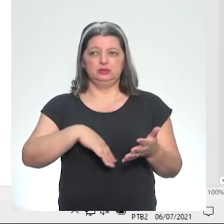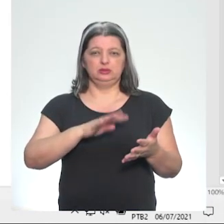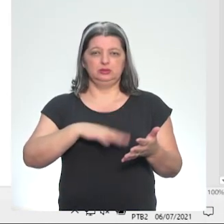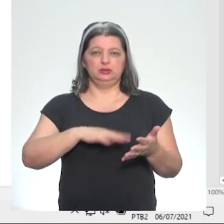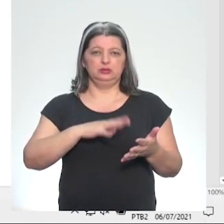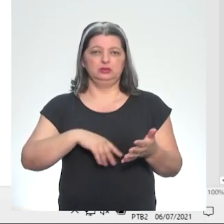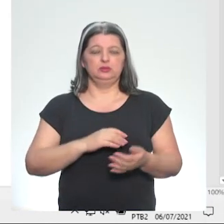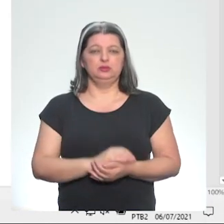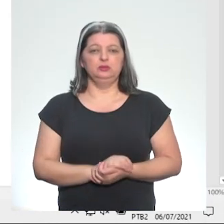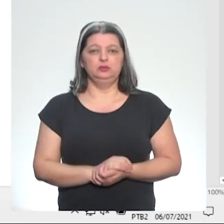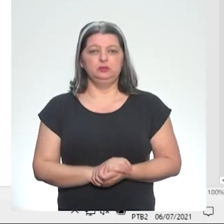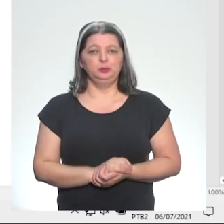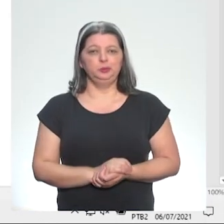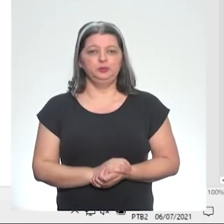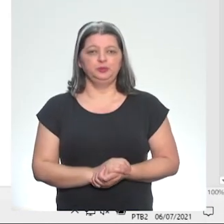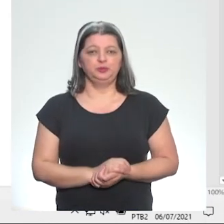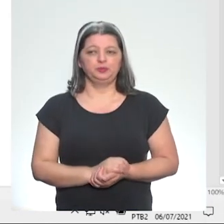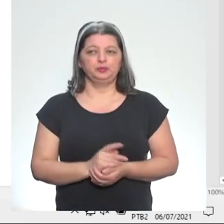é a cola da professora Fabiana.